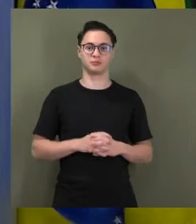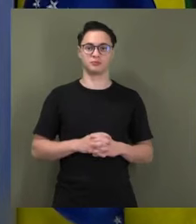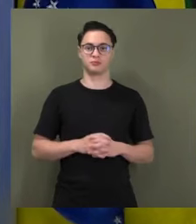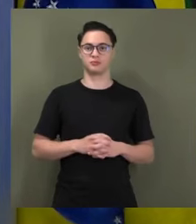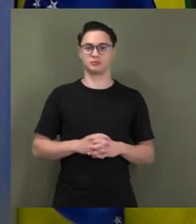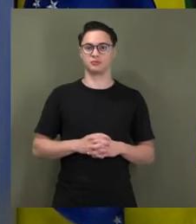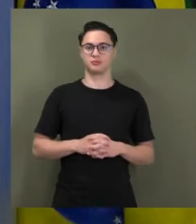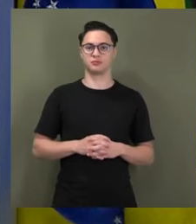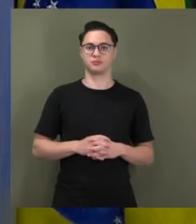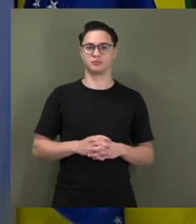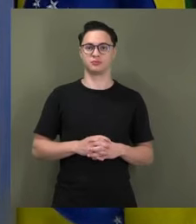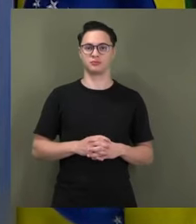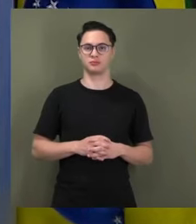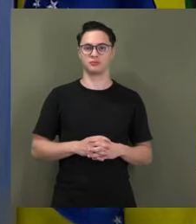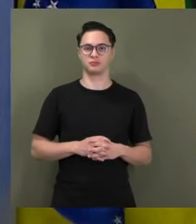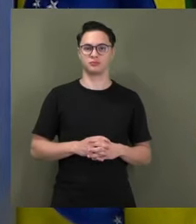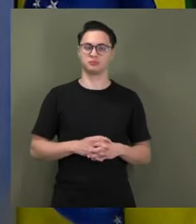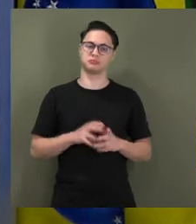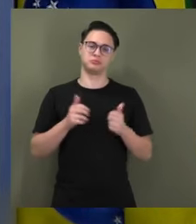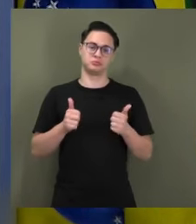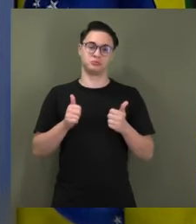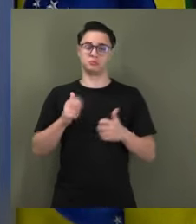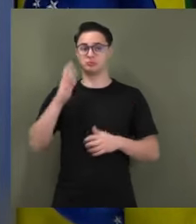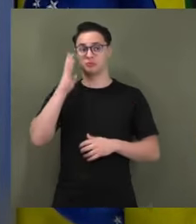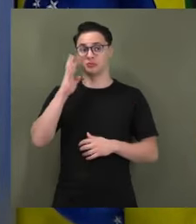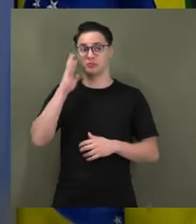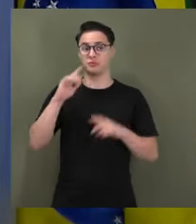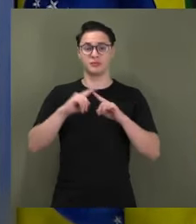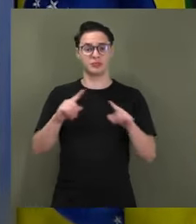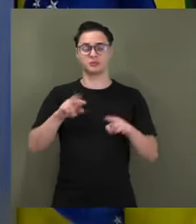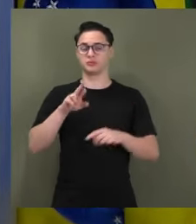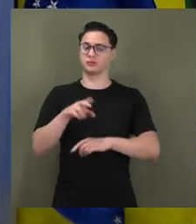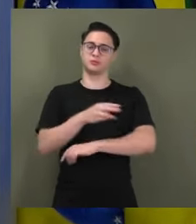pode até ser legal, mas é imoral.